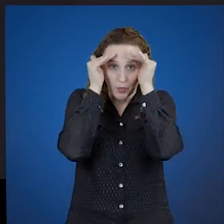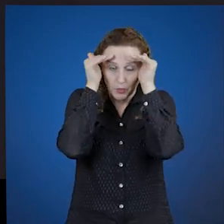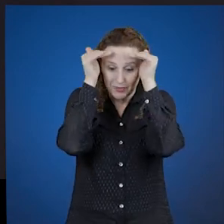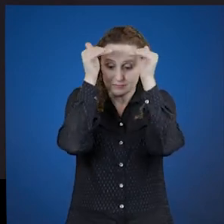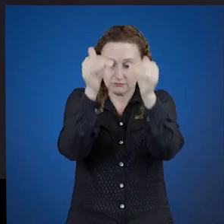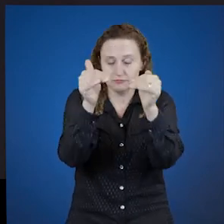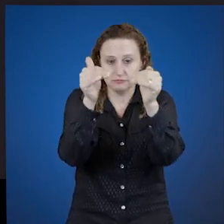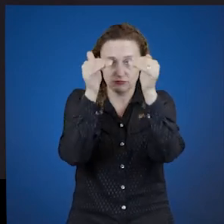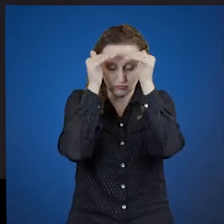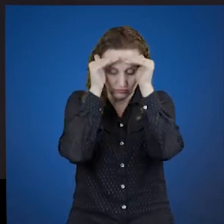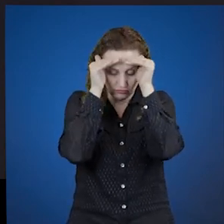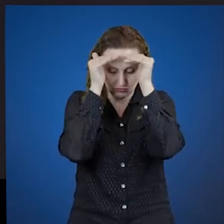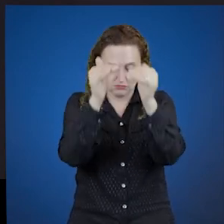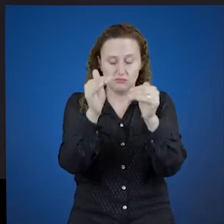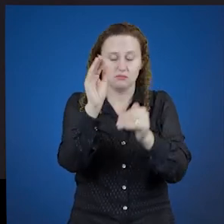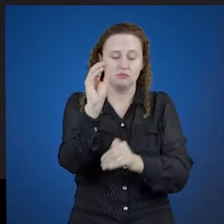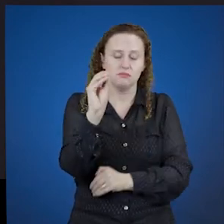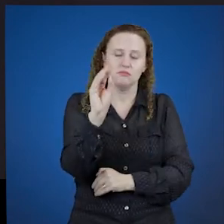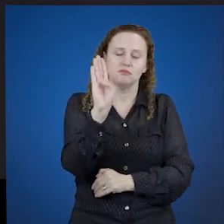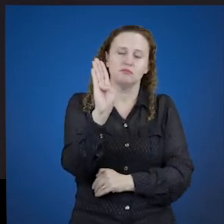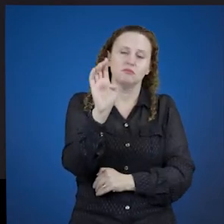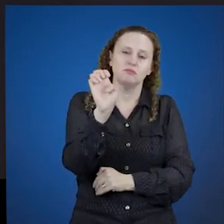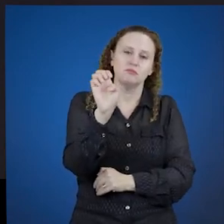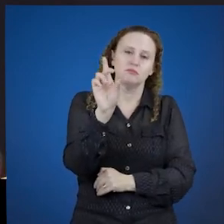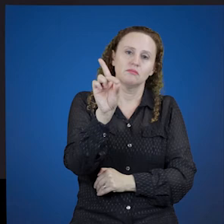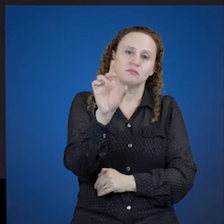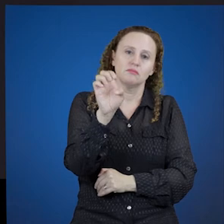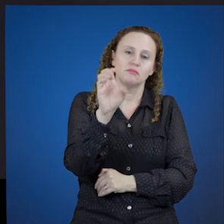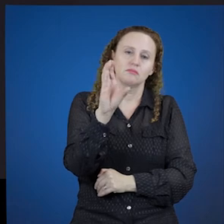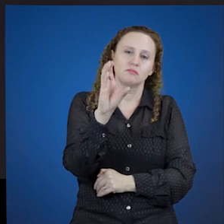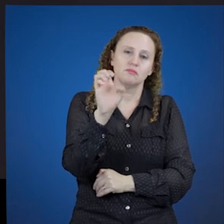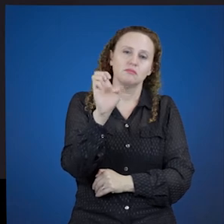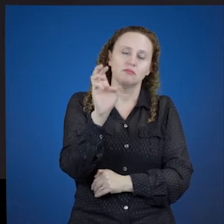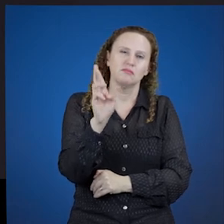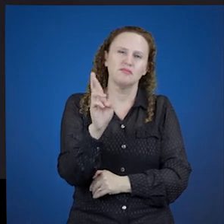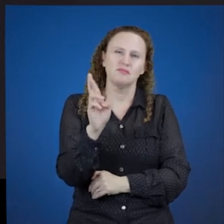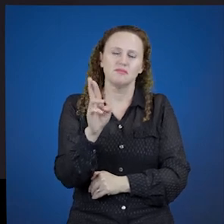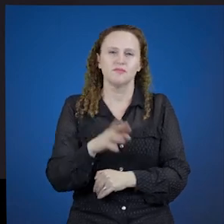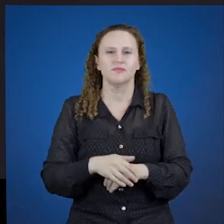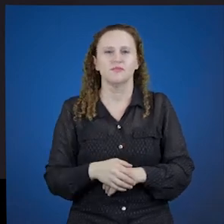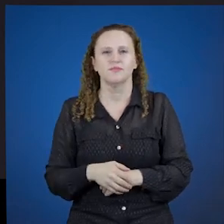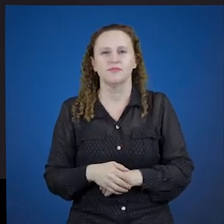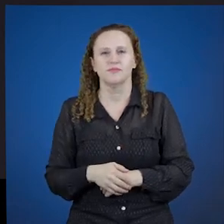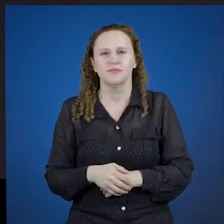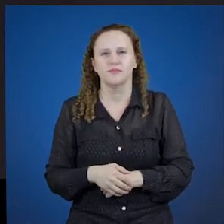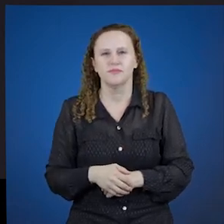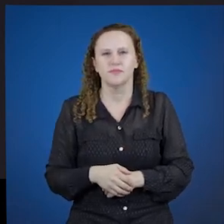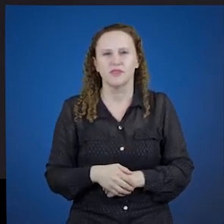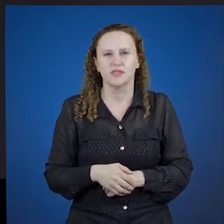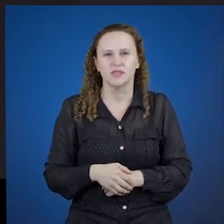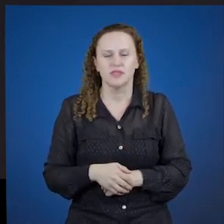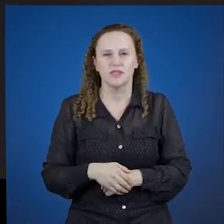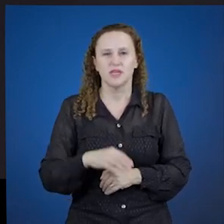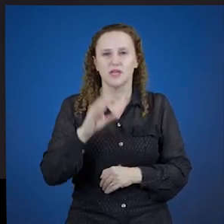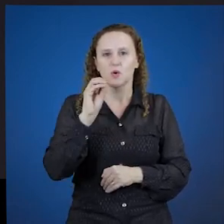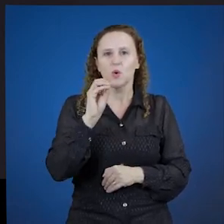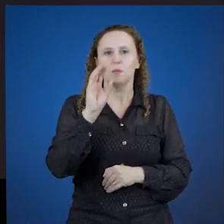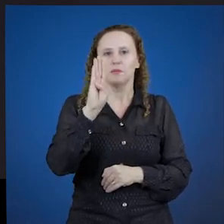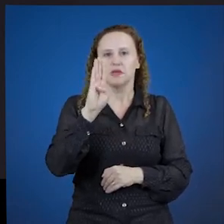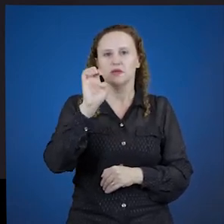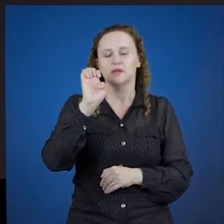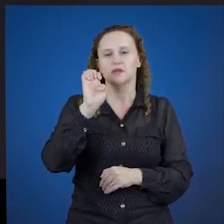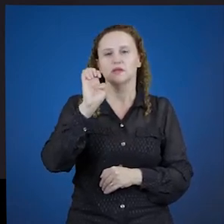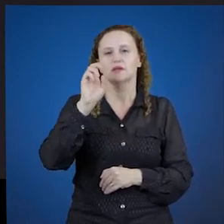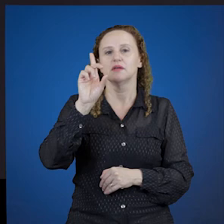obedecer, que é um verbinho grande aí no latim, obtemperare, obtempero, obtemperas,